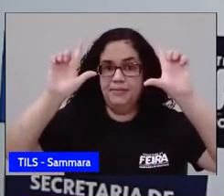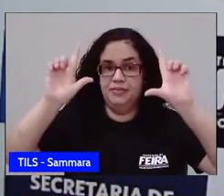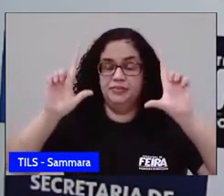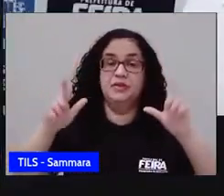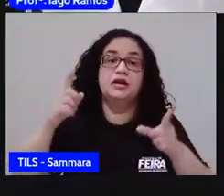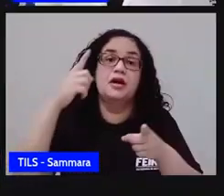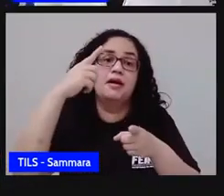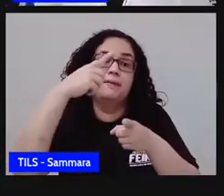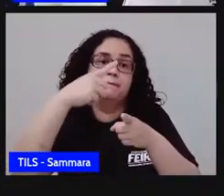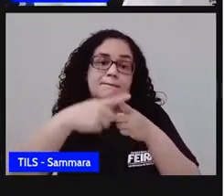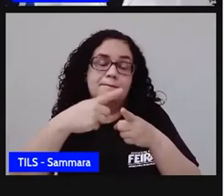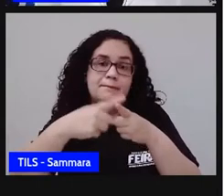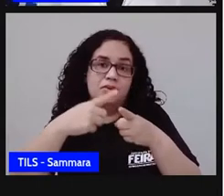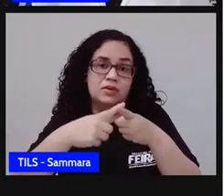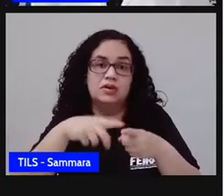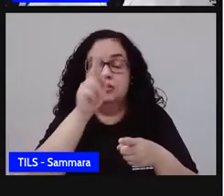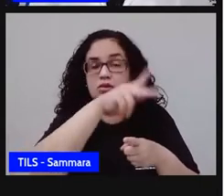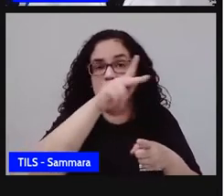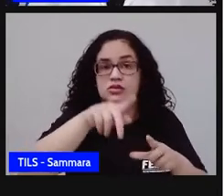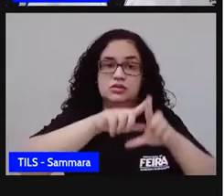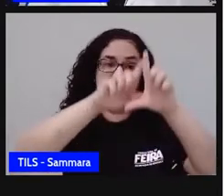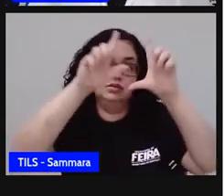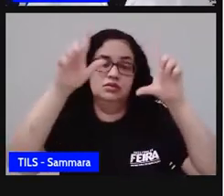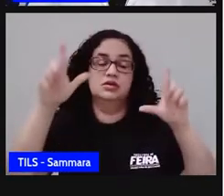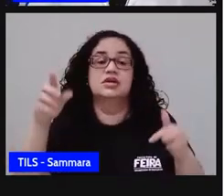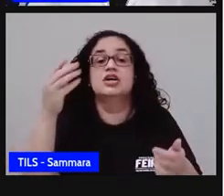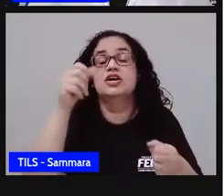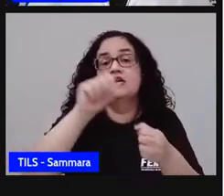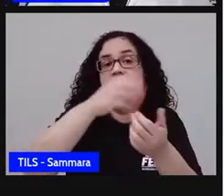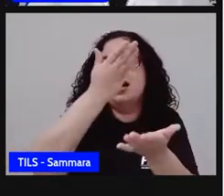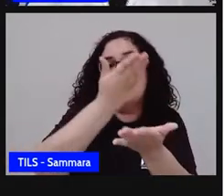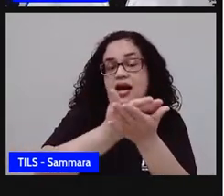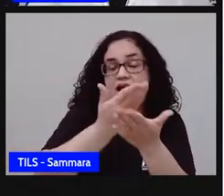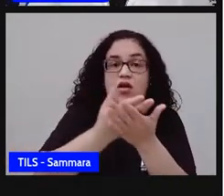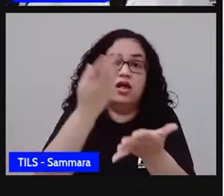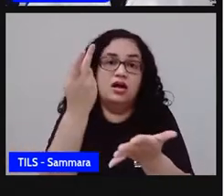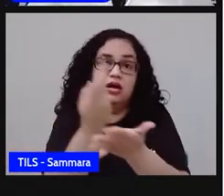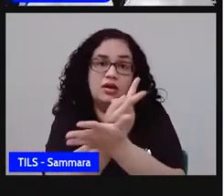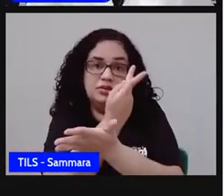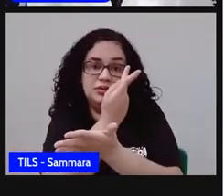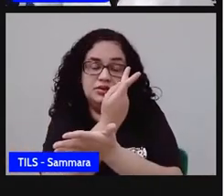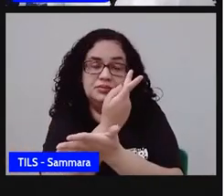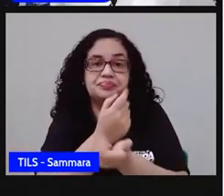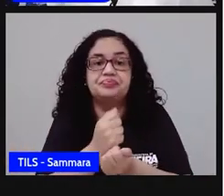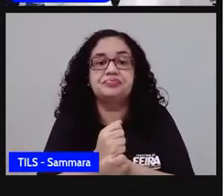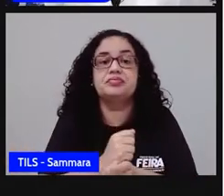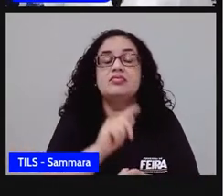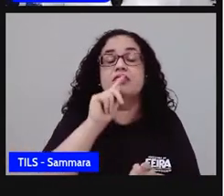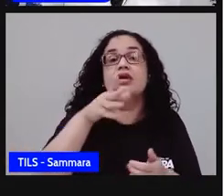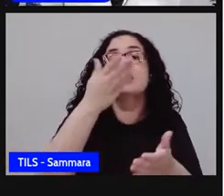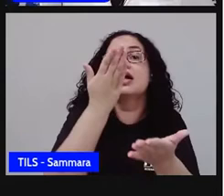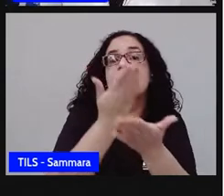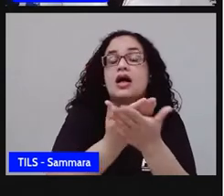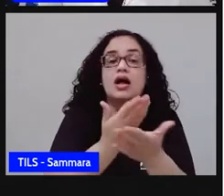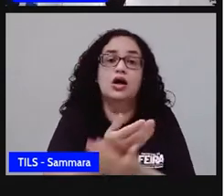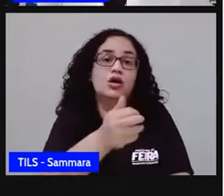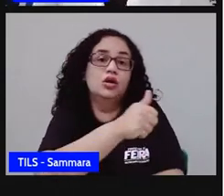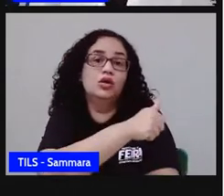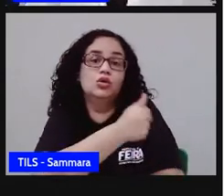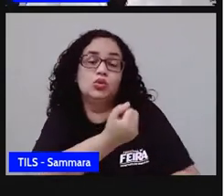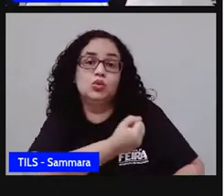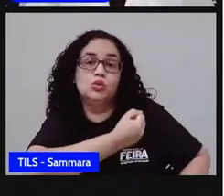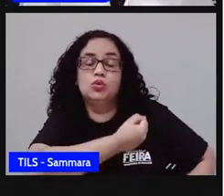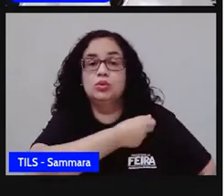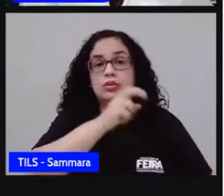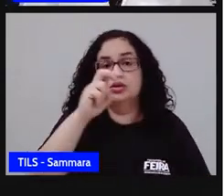porque aí eu já me apresento e a gente já faz a aula acontecer. Essa é a aula de número 5